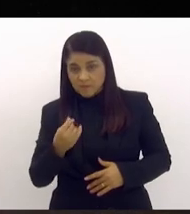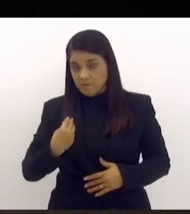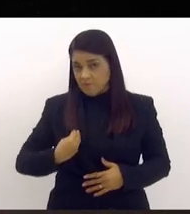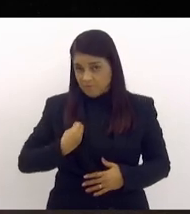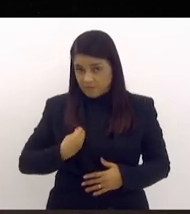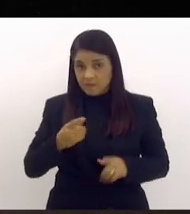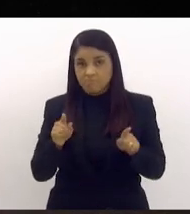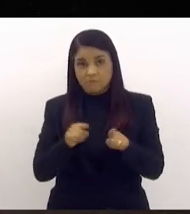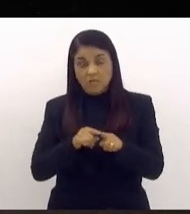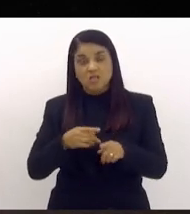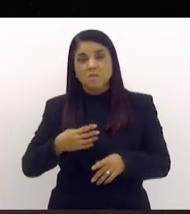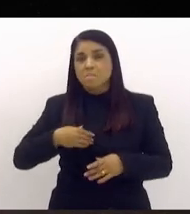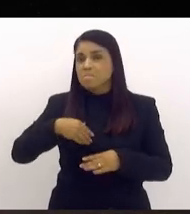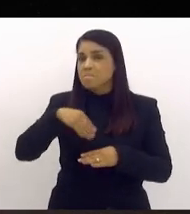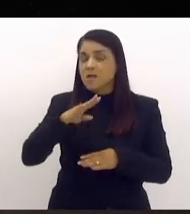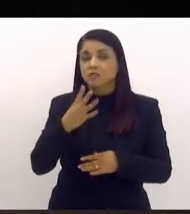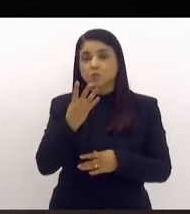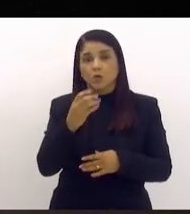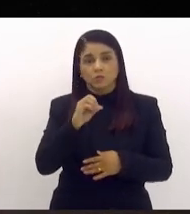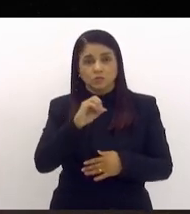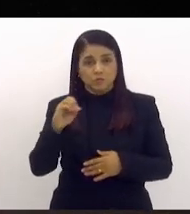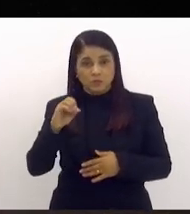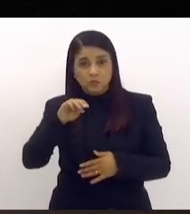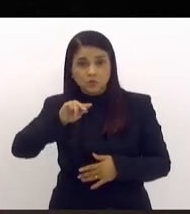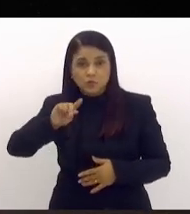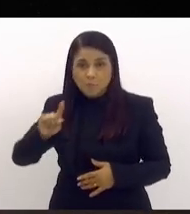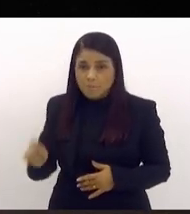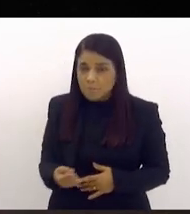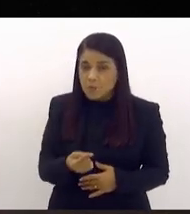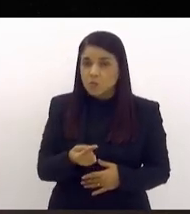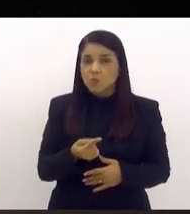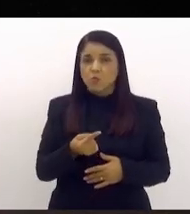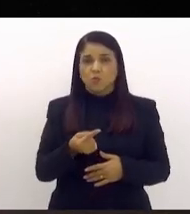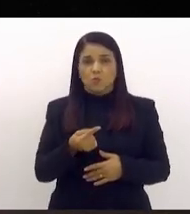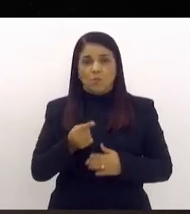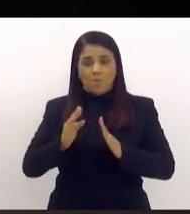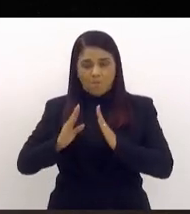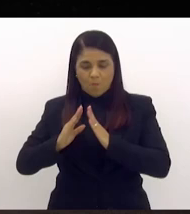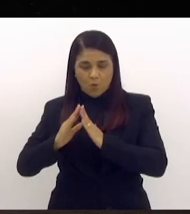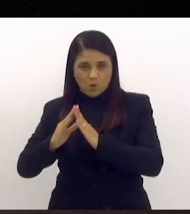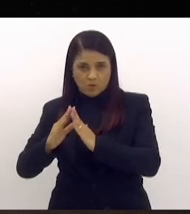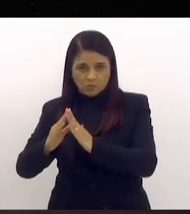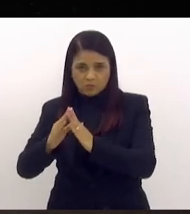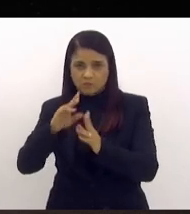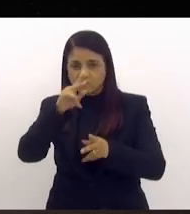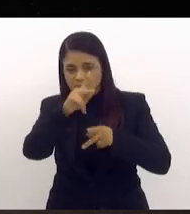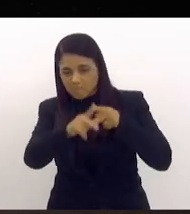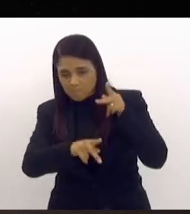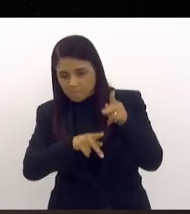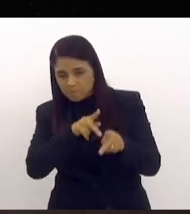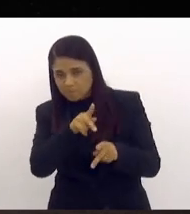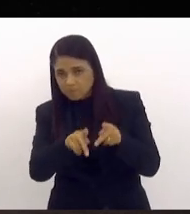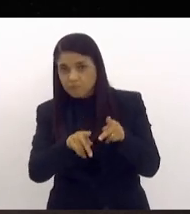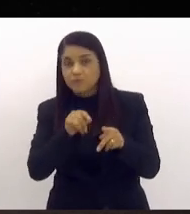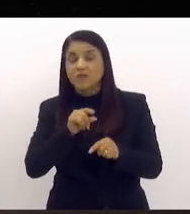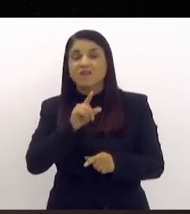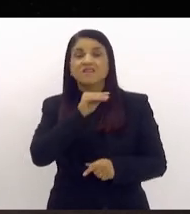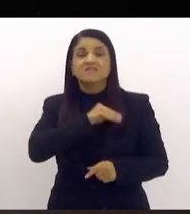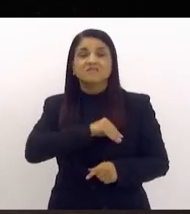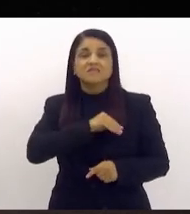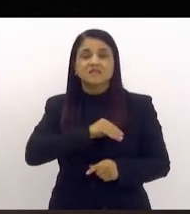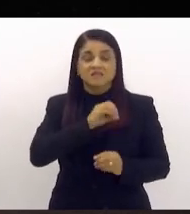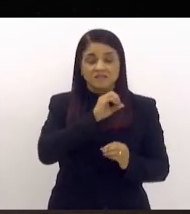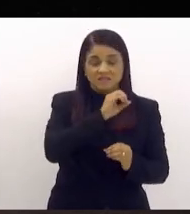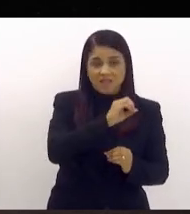mais de 400 mil, de mais de 400 mil moradias populares para quem ganha de